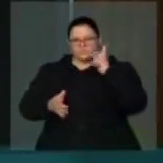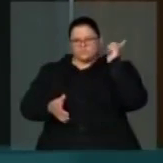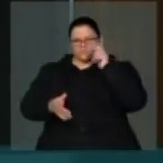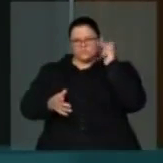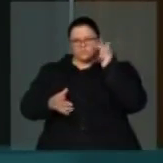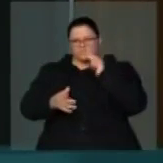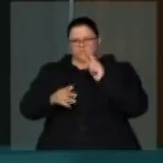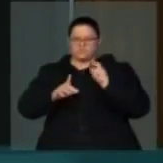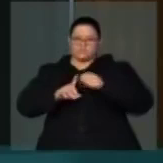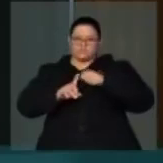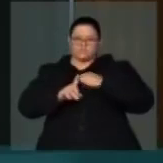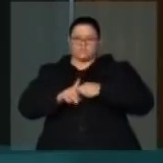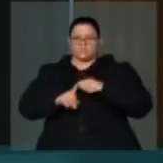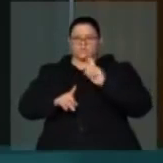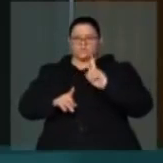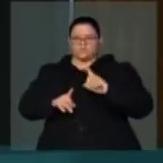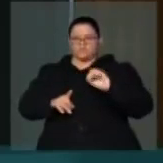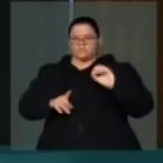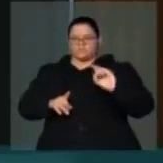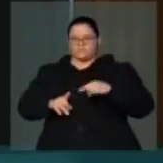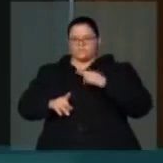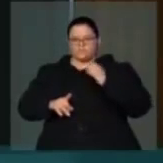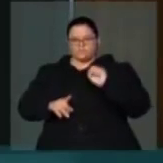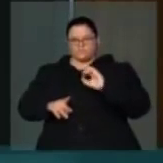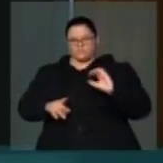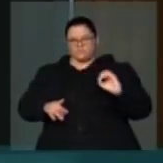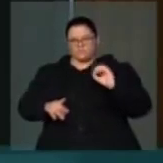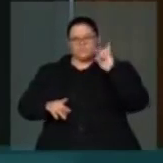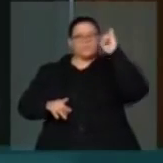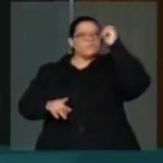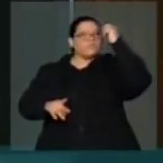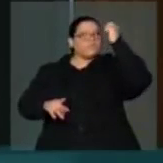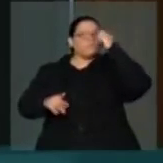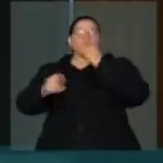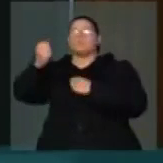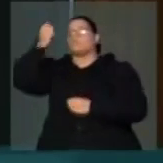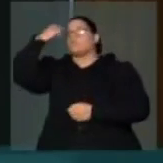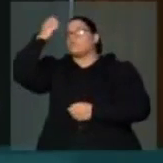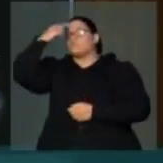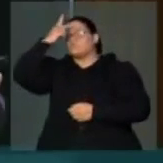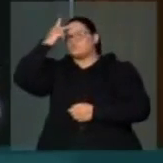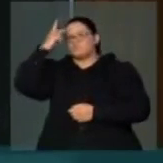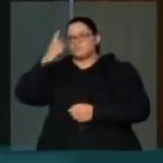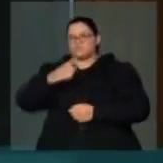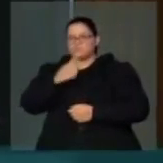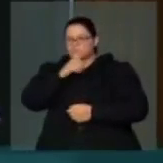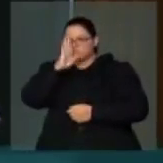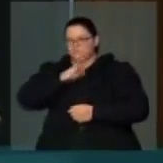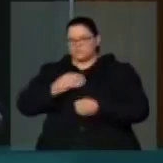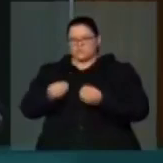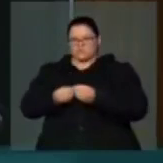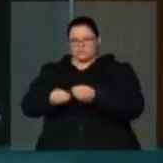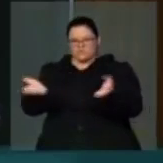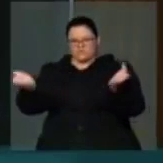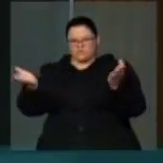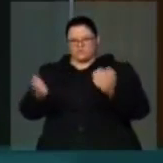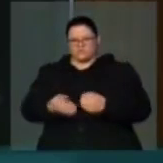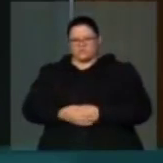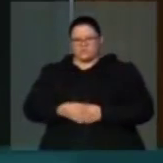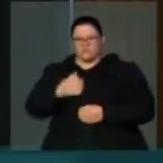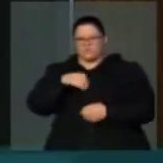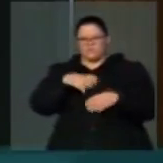mês e 10.800 colírios que estão distribuídos aos portadores de glaucoma. Eu fico feliz porque, na